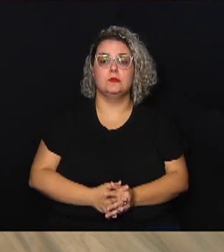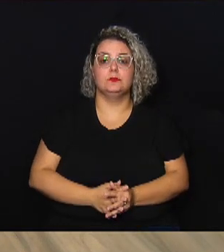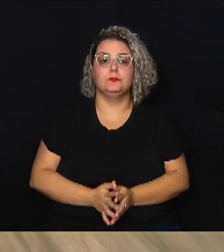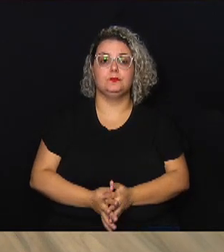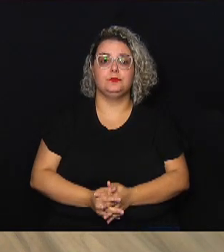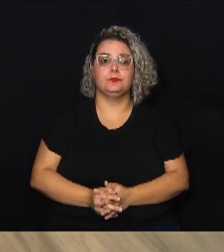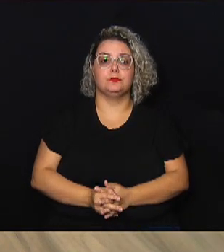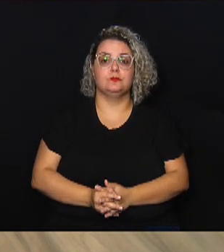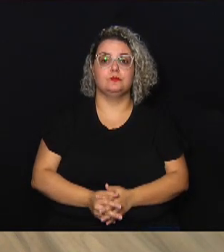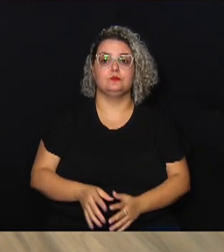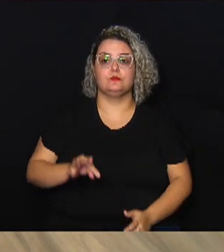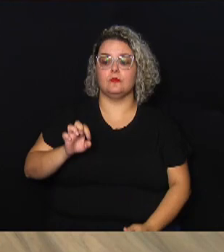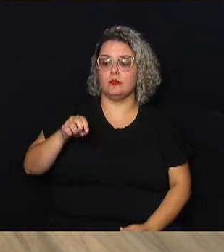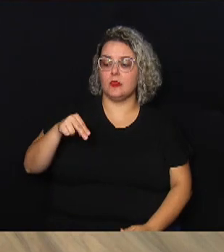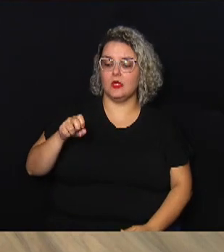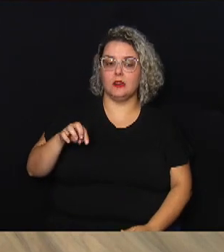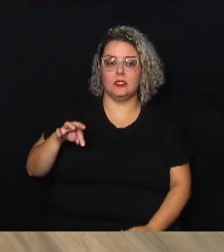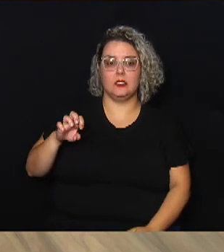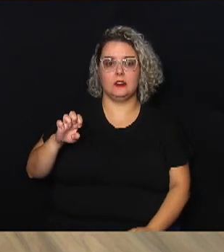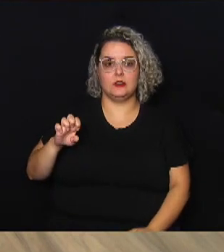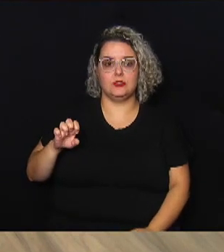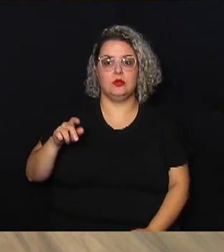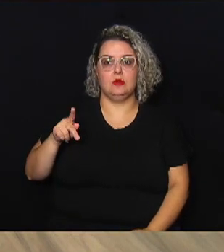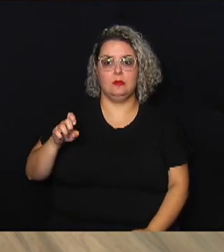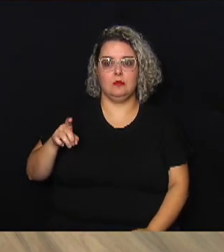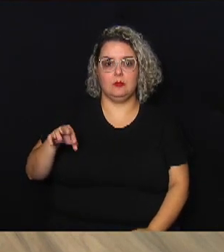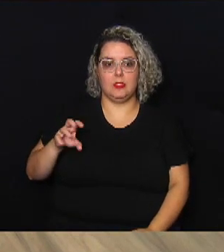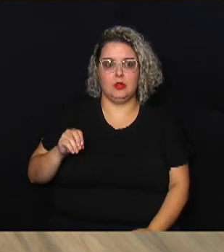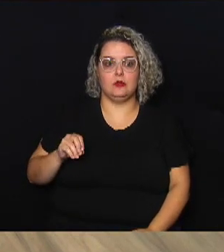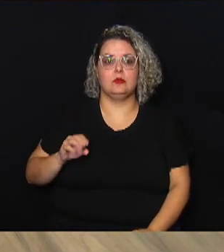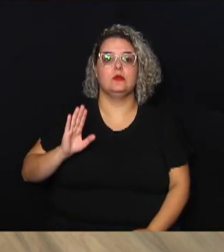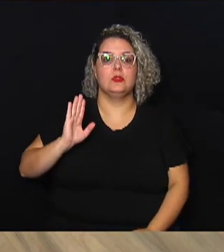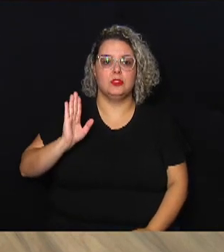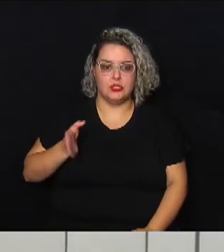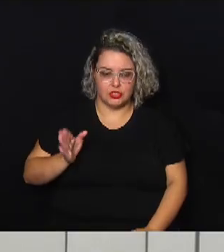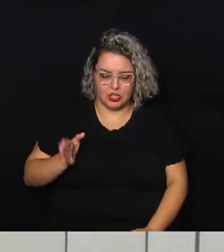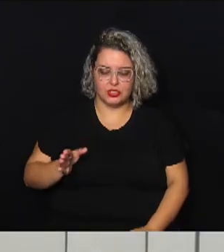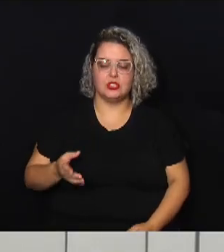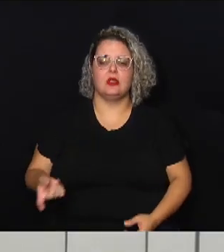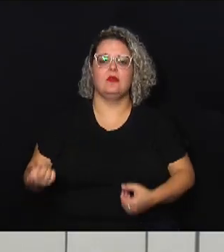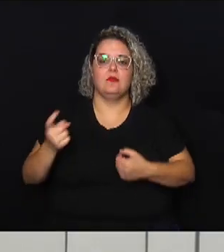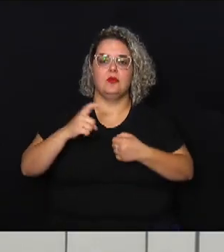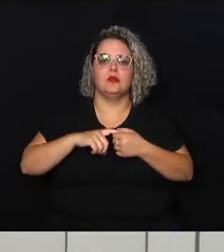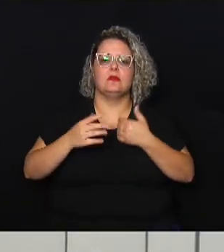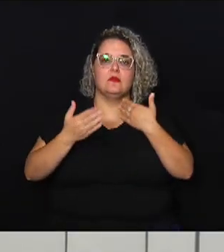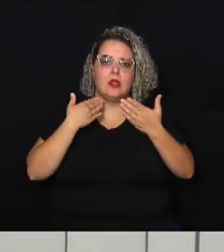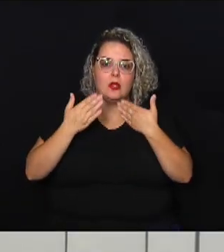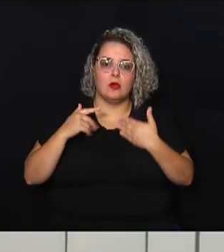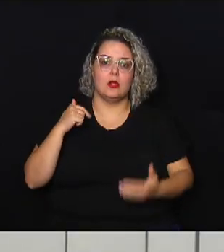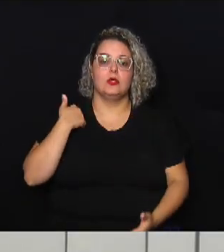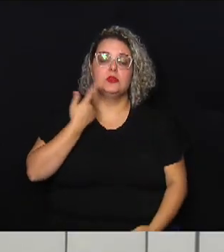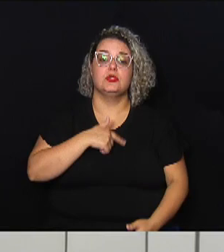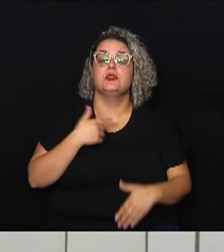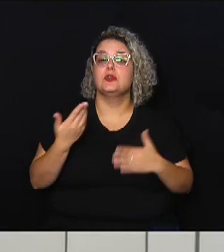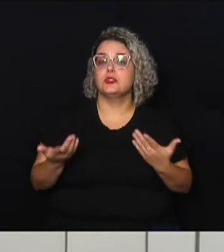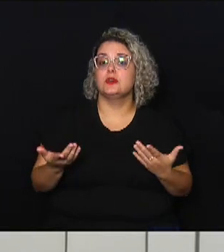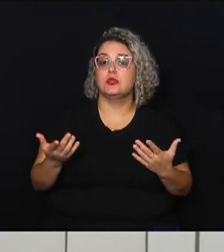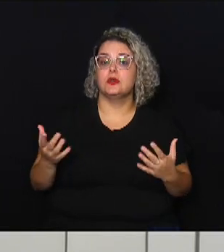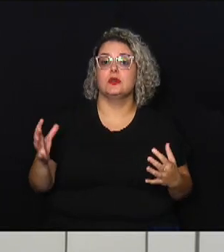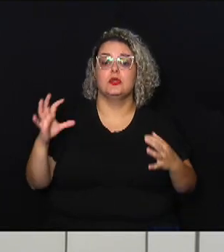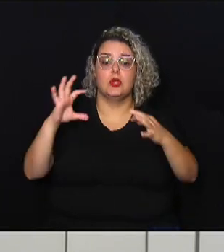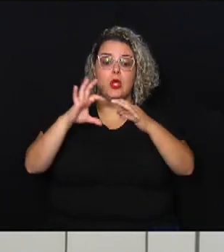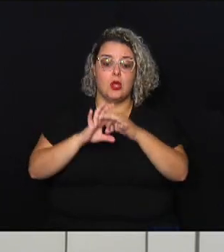o tenente Pedro Henrique Borges, que já está no nosso estúdio daqui a pouco, já fala aqui com a gente também, e conectados